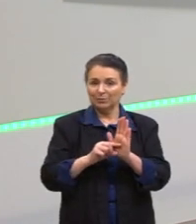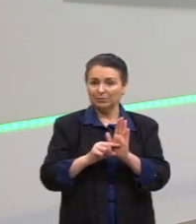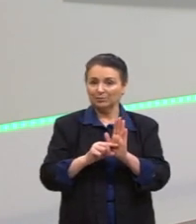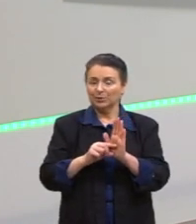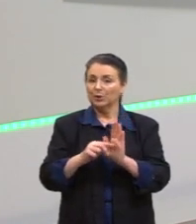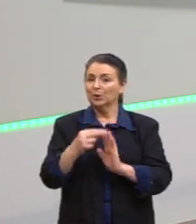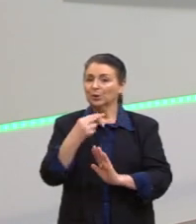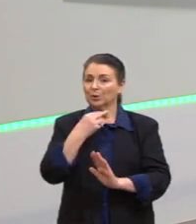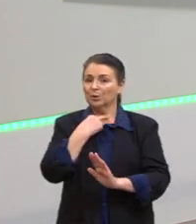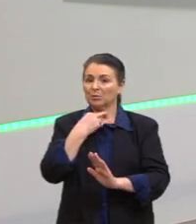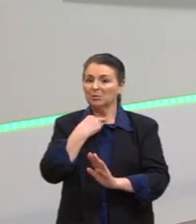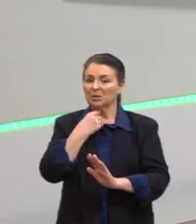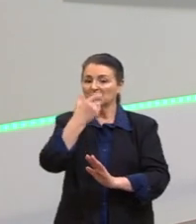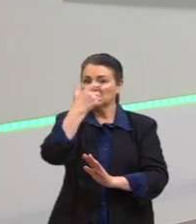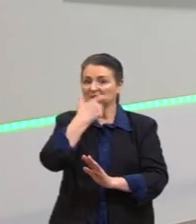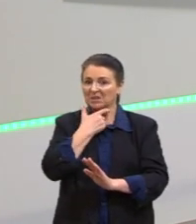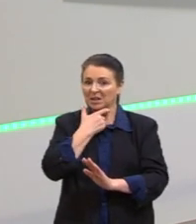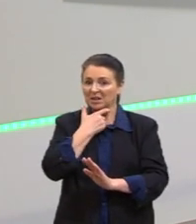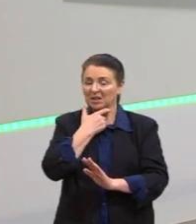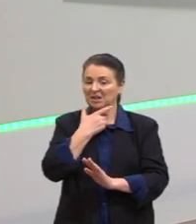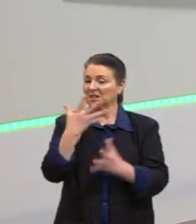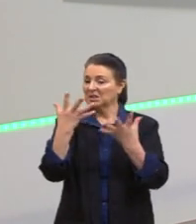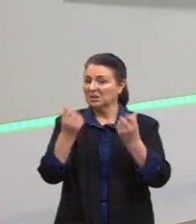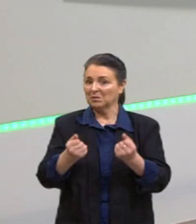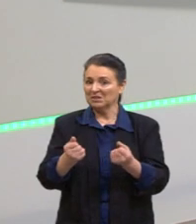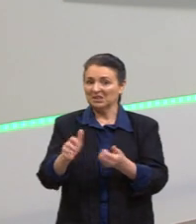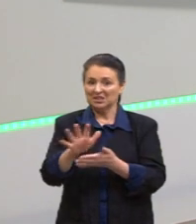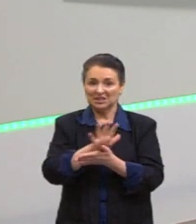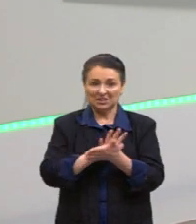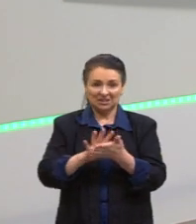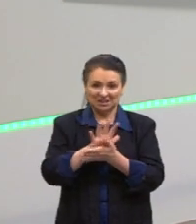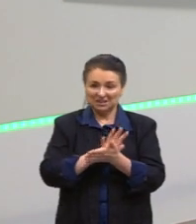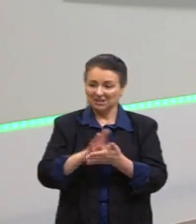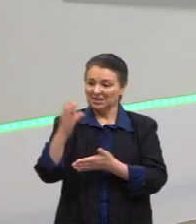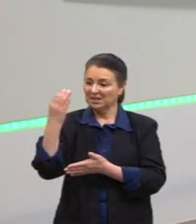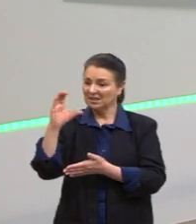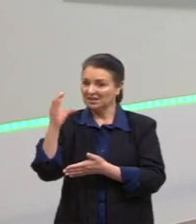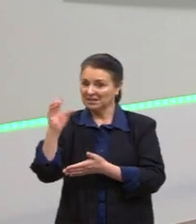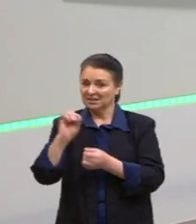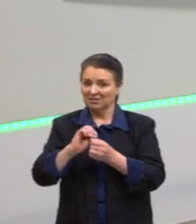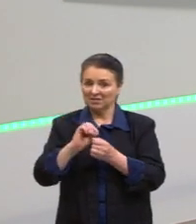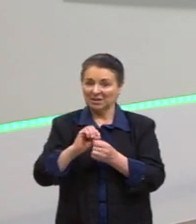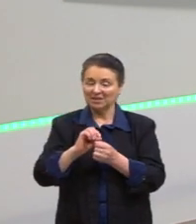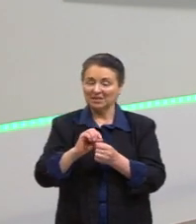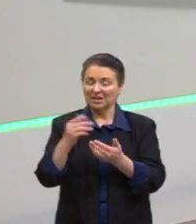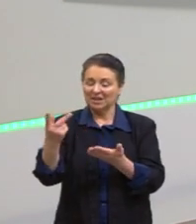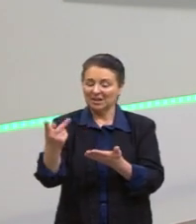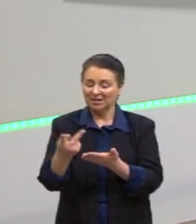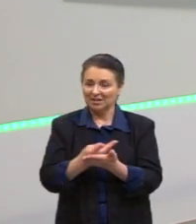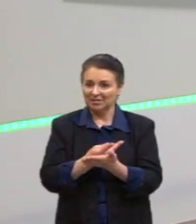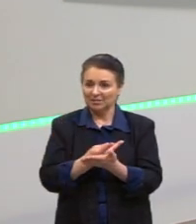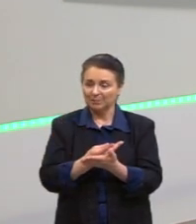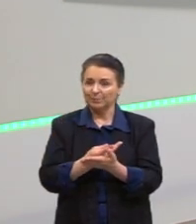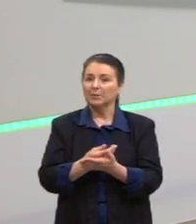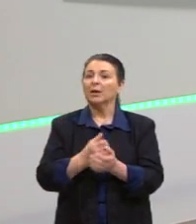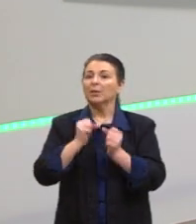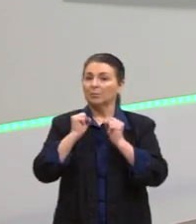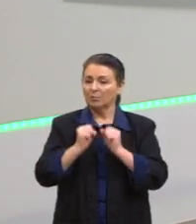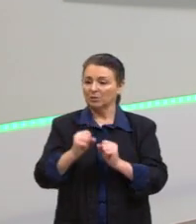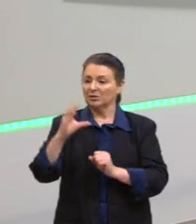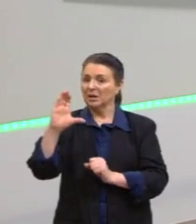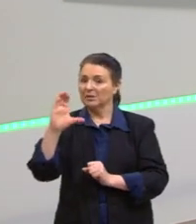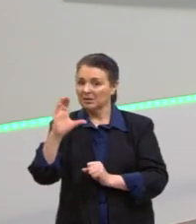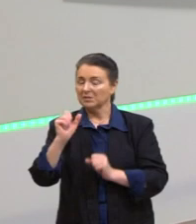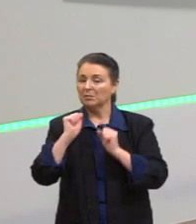negacionistas e achar que tudo que a ciência nos faz, nos traz, esteja errado, apesar de ser possível que a ciência